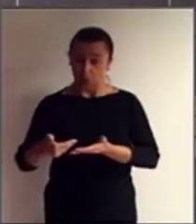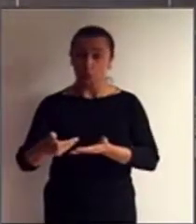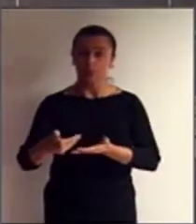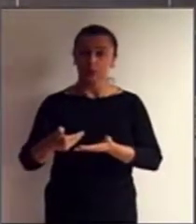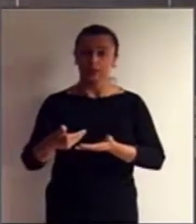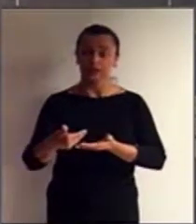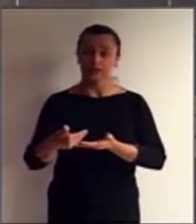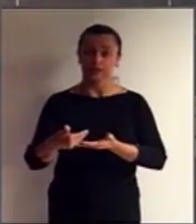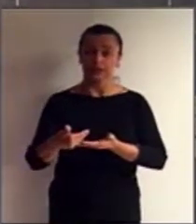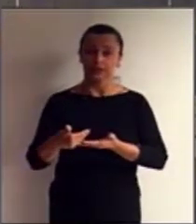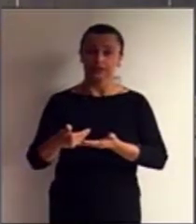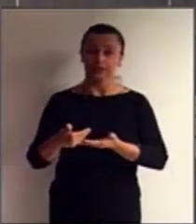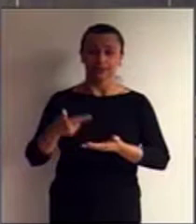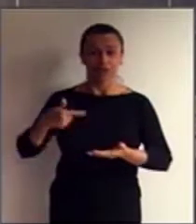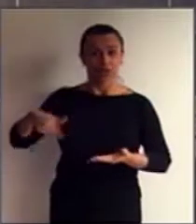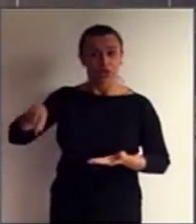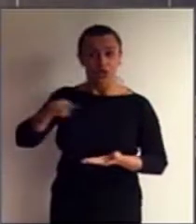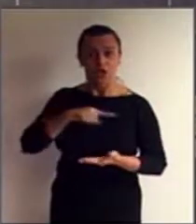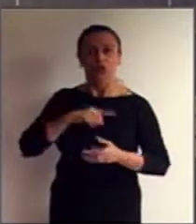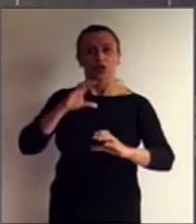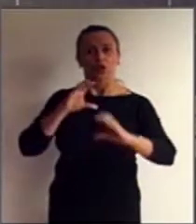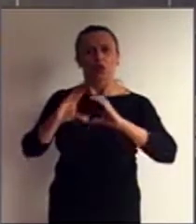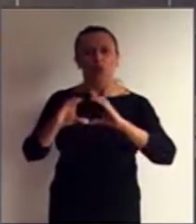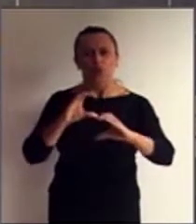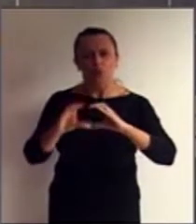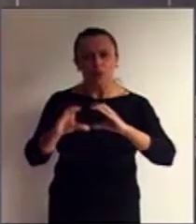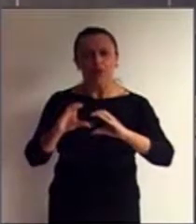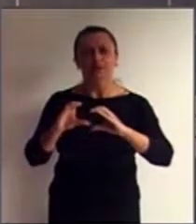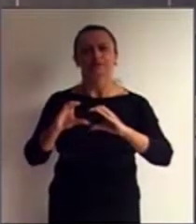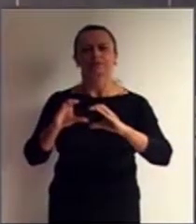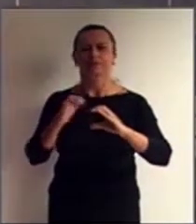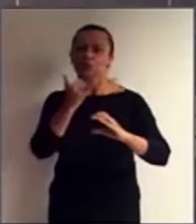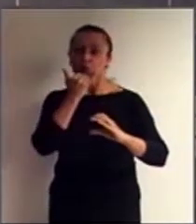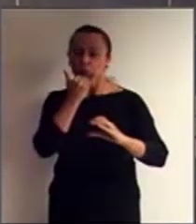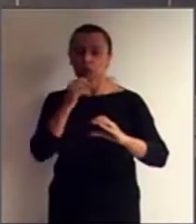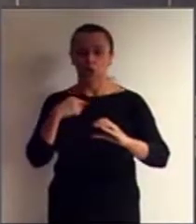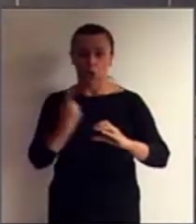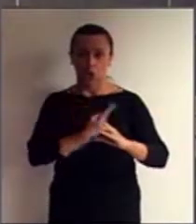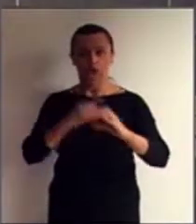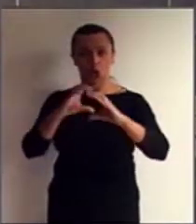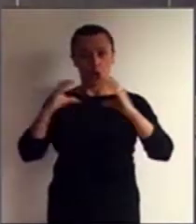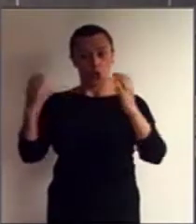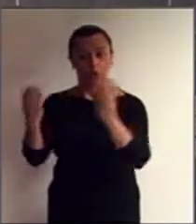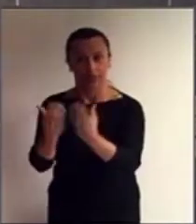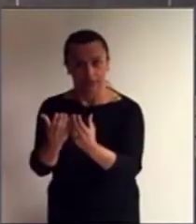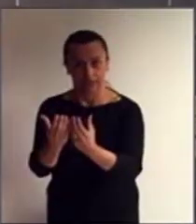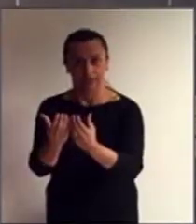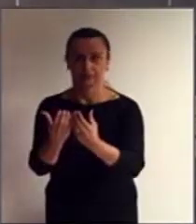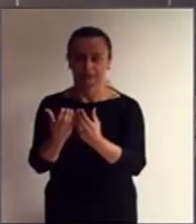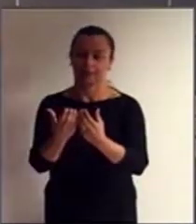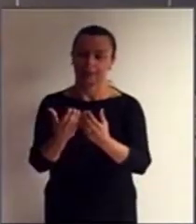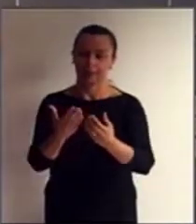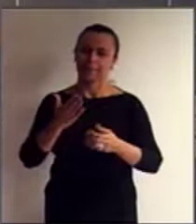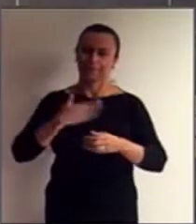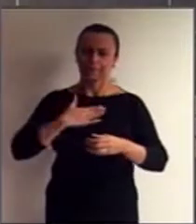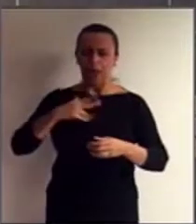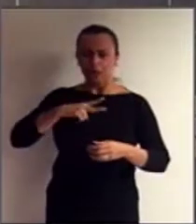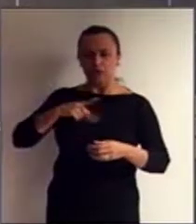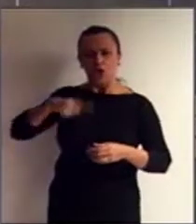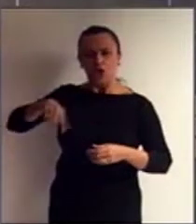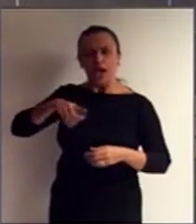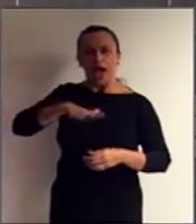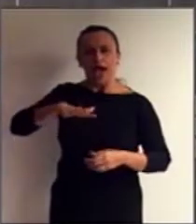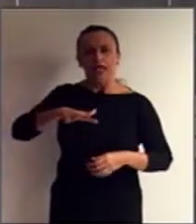a nossa comunidade e, no nosso caso, para o mundo jurídico, uma concepção